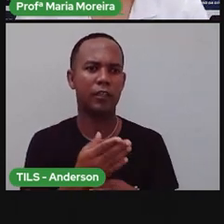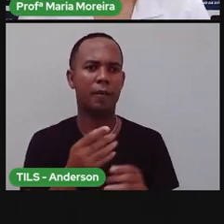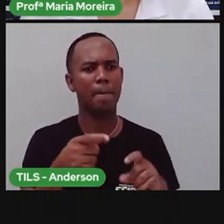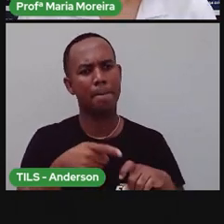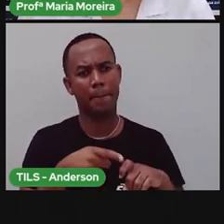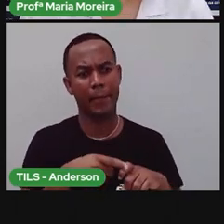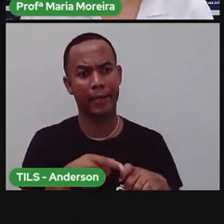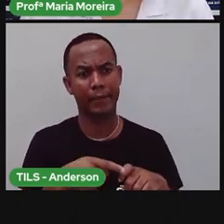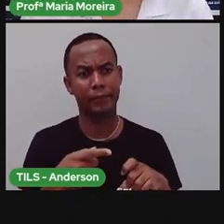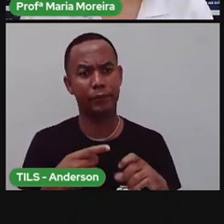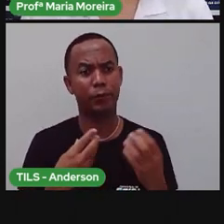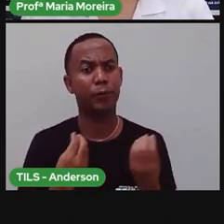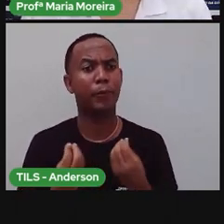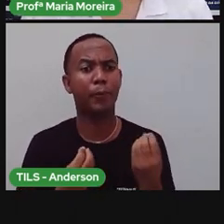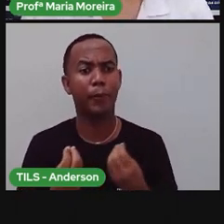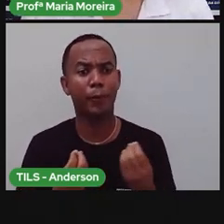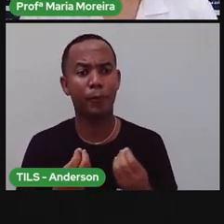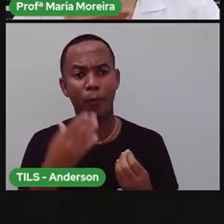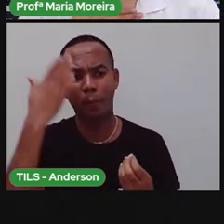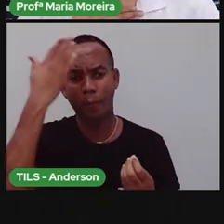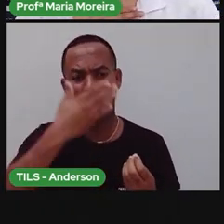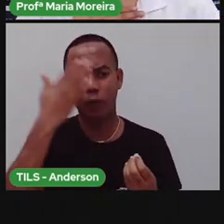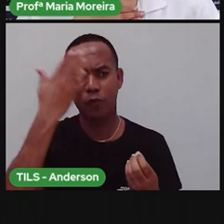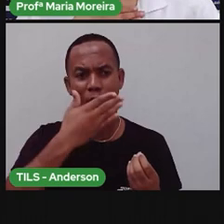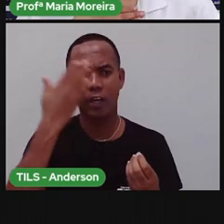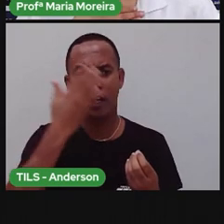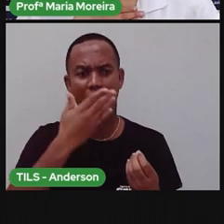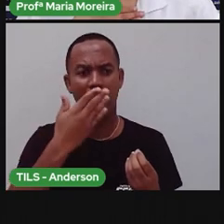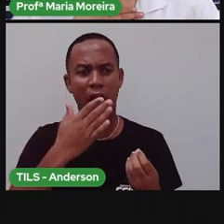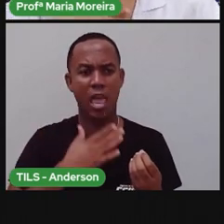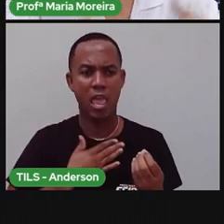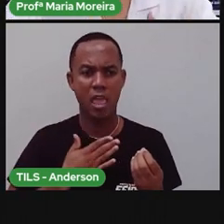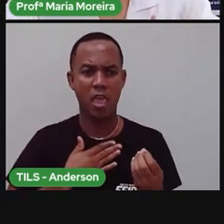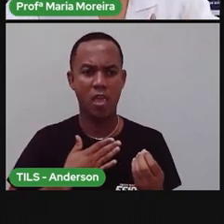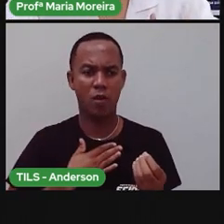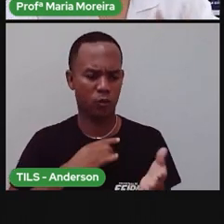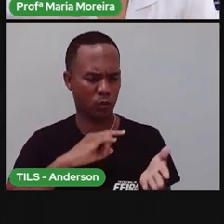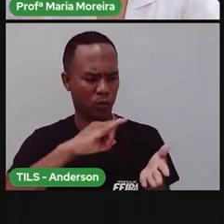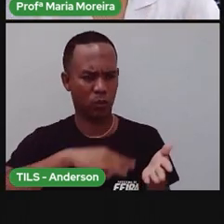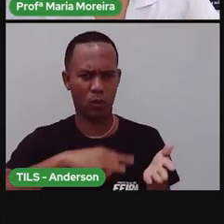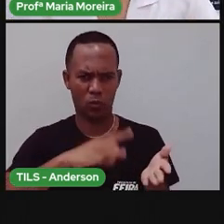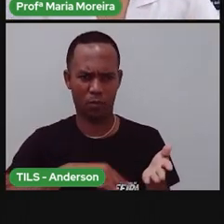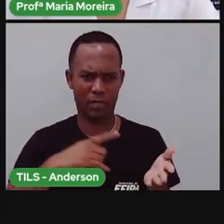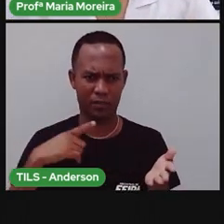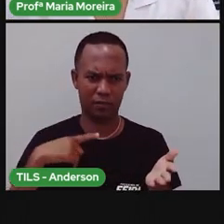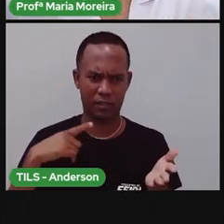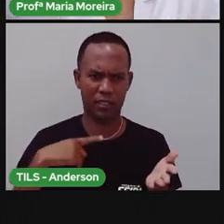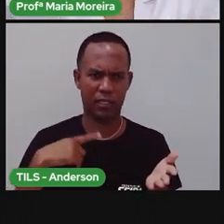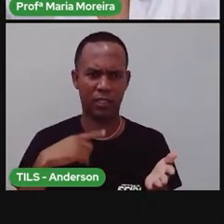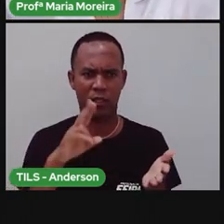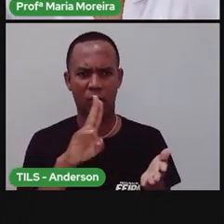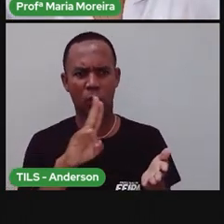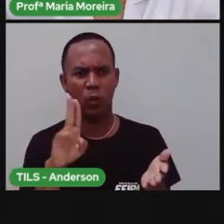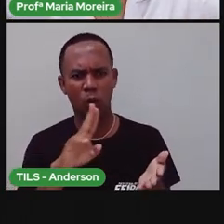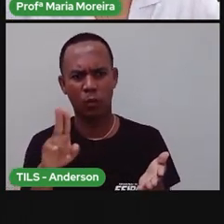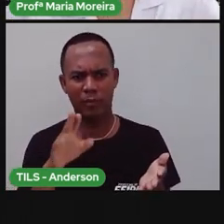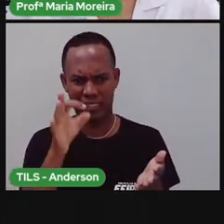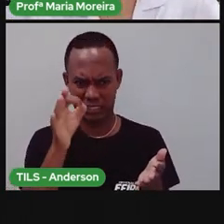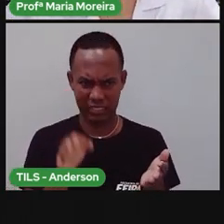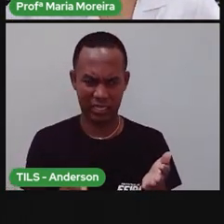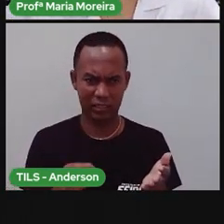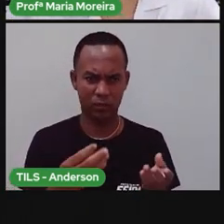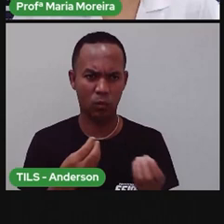médico. E aí, como é que ia provar, como era que ia provar que eu sou Maria, que Anderson é Anderson, que meu nome não é Josefina, não é Joaquina,